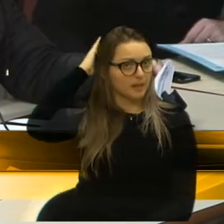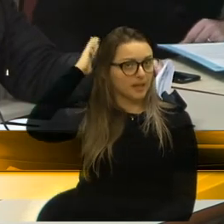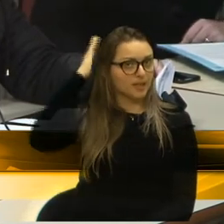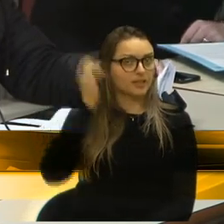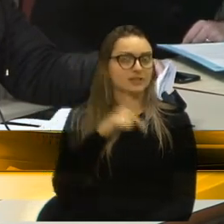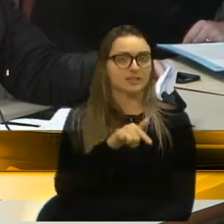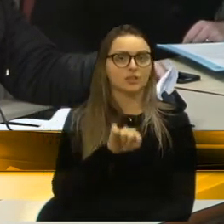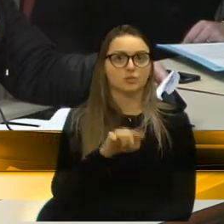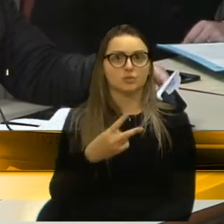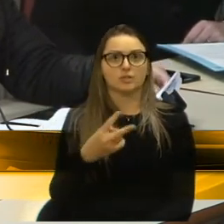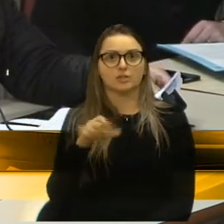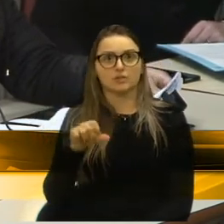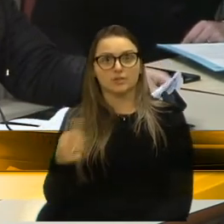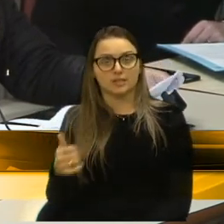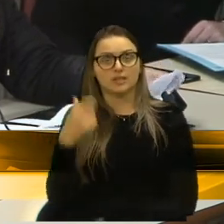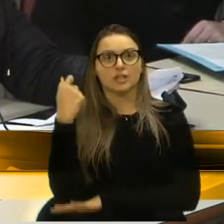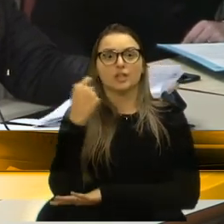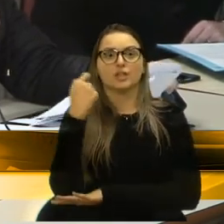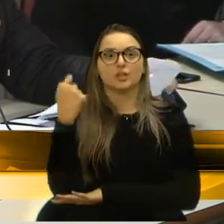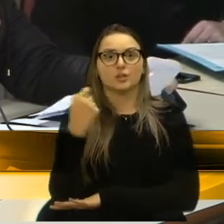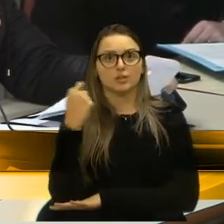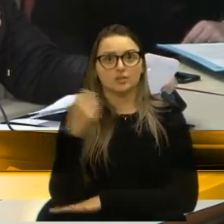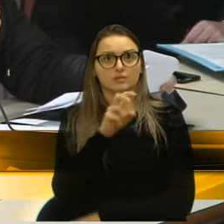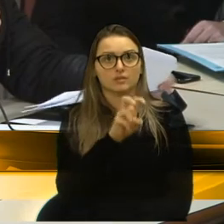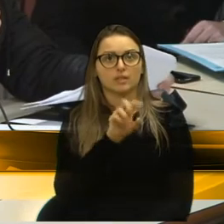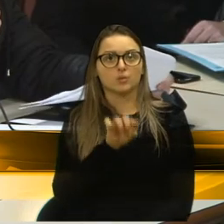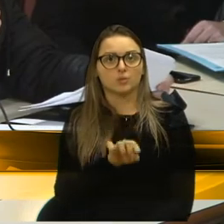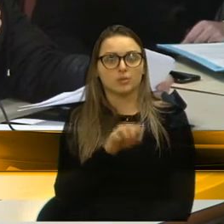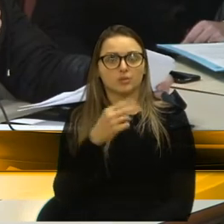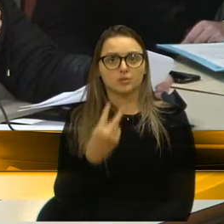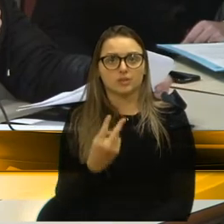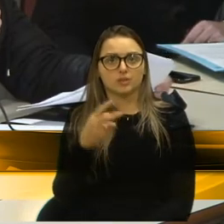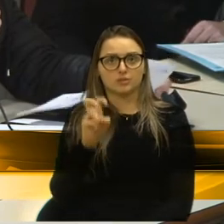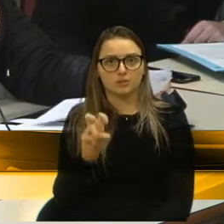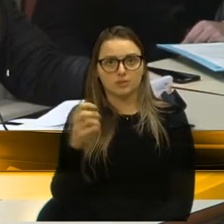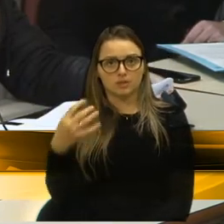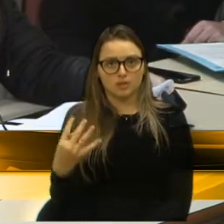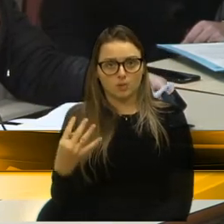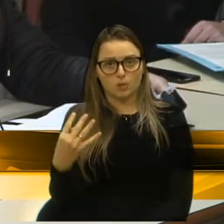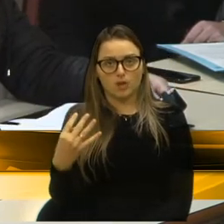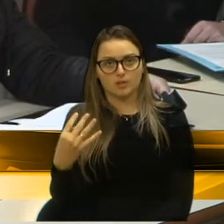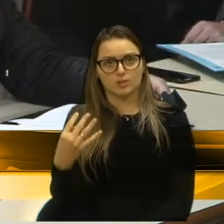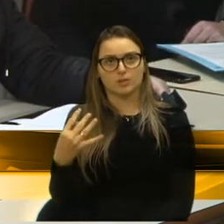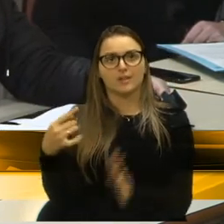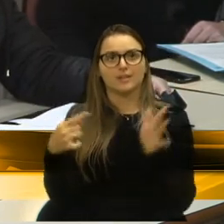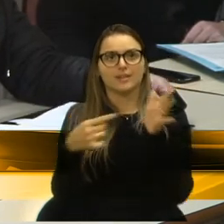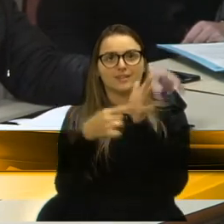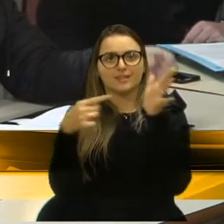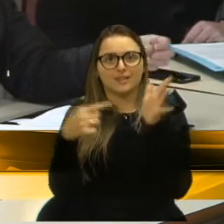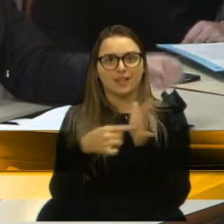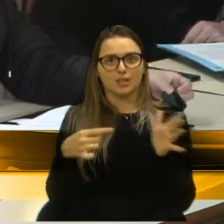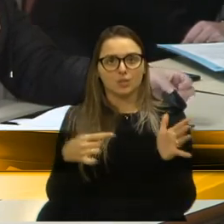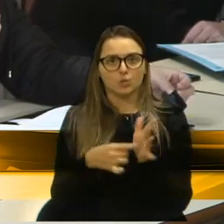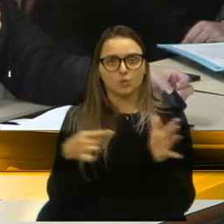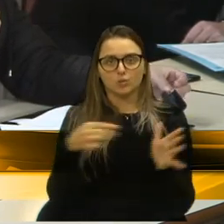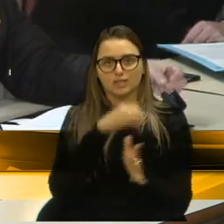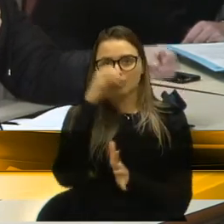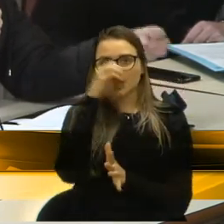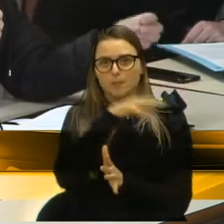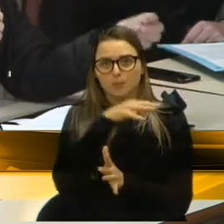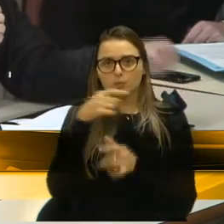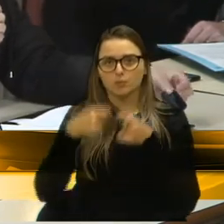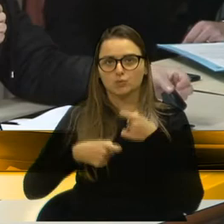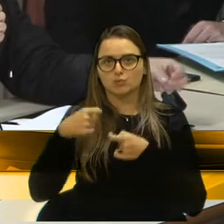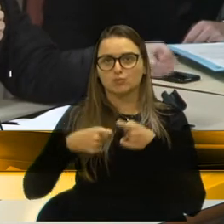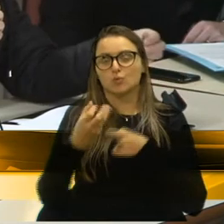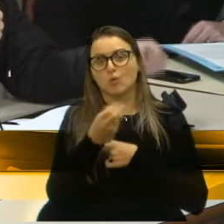.297, Rio Grande do Sul, com 5.254 casos de abusos, de